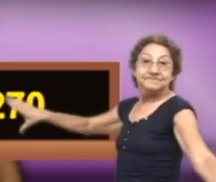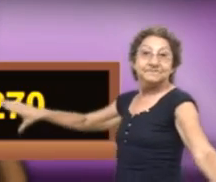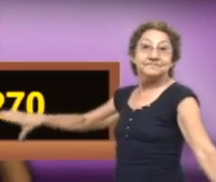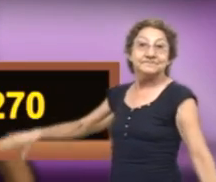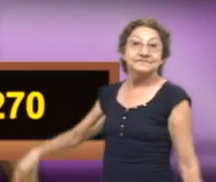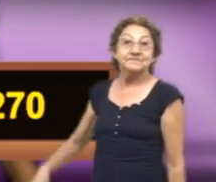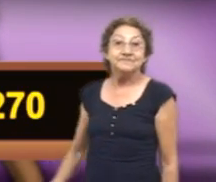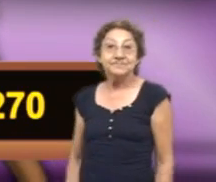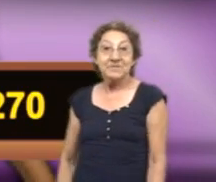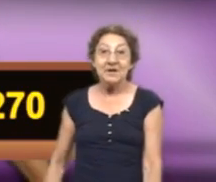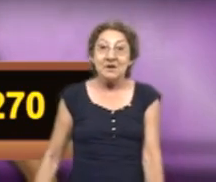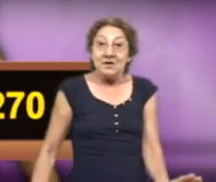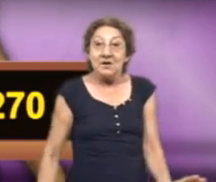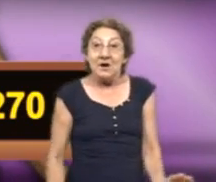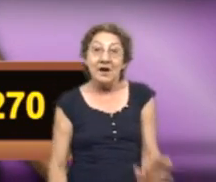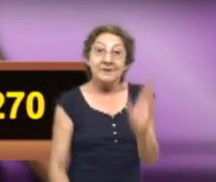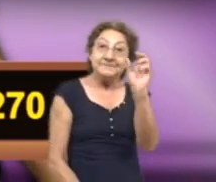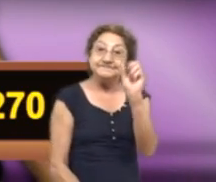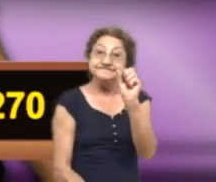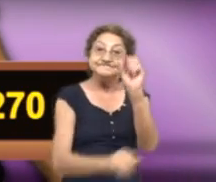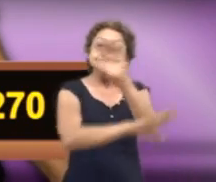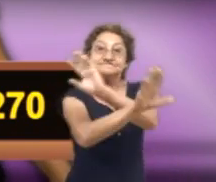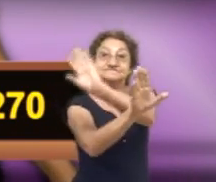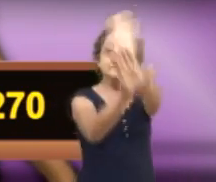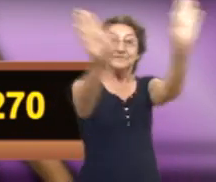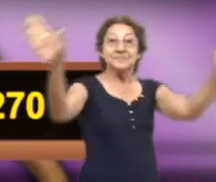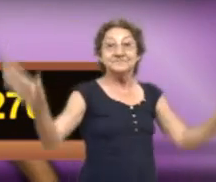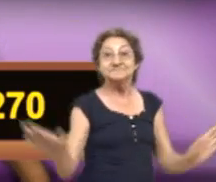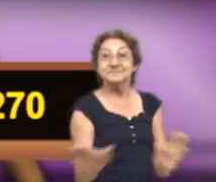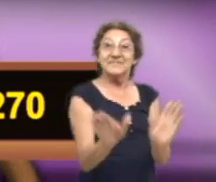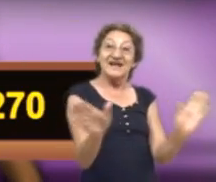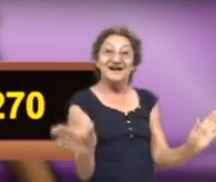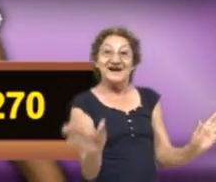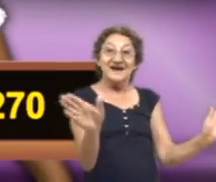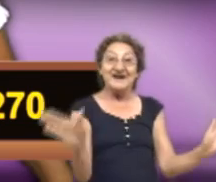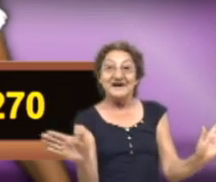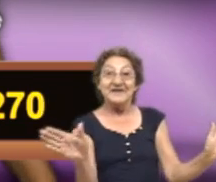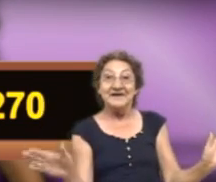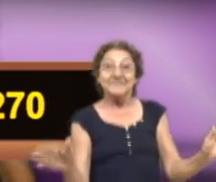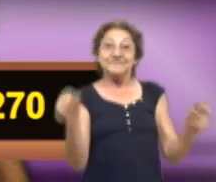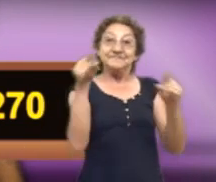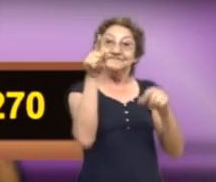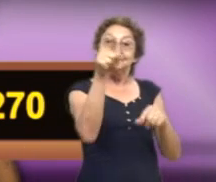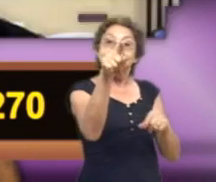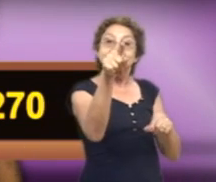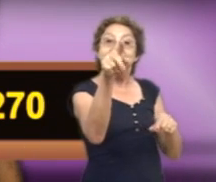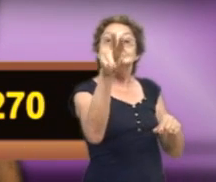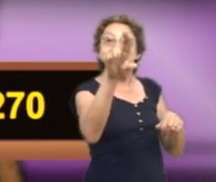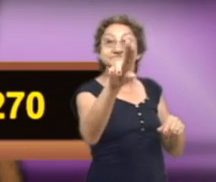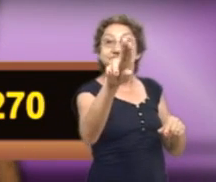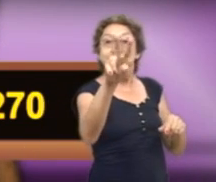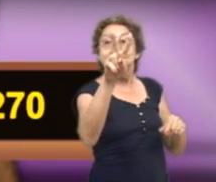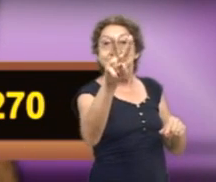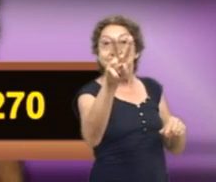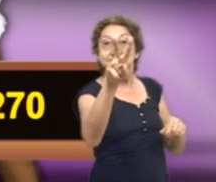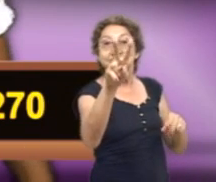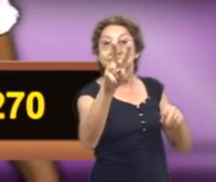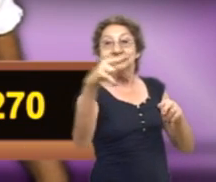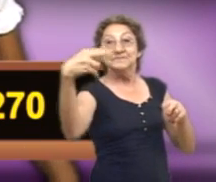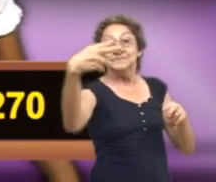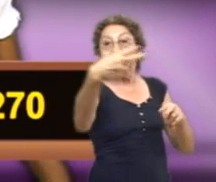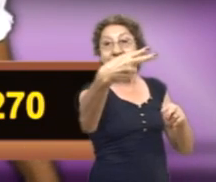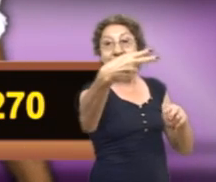Mossoró. Porque não pode ficar pior do que está. Vou aumentar a segurança,